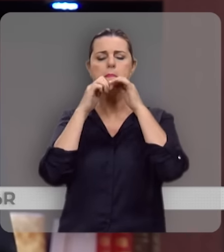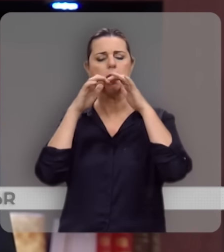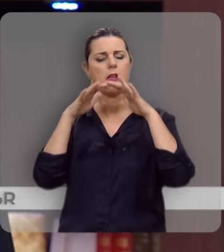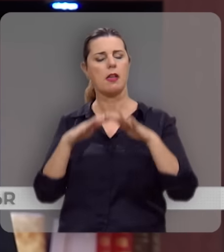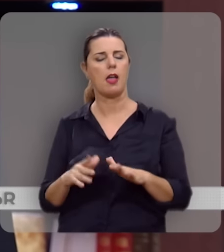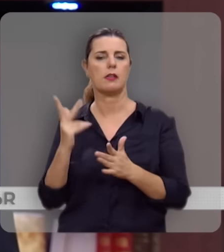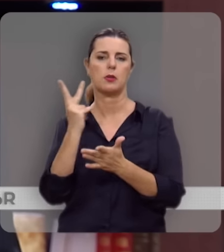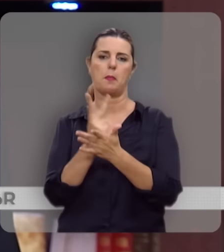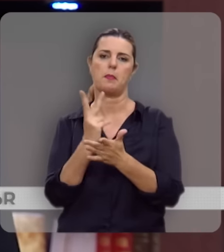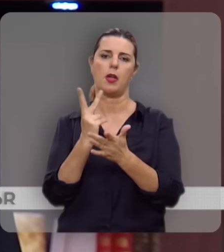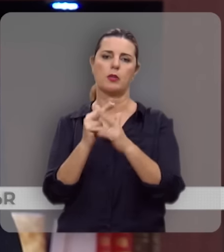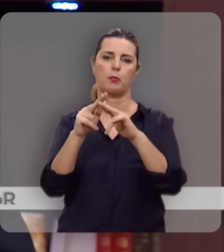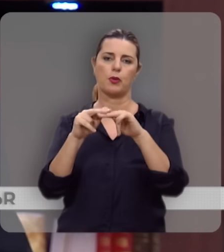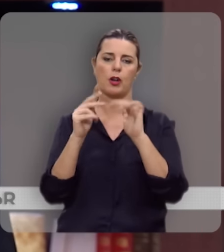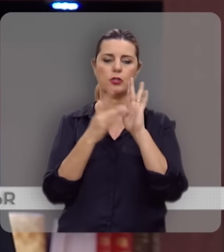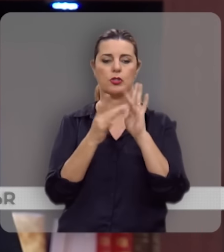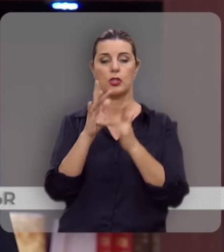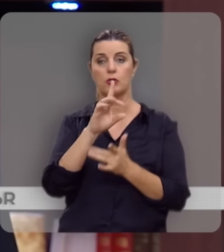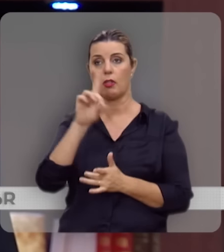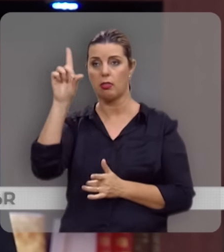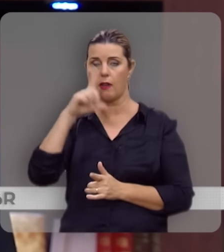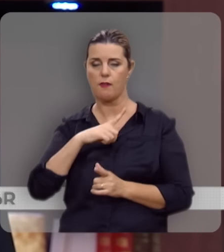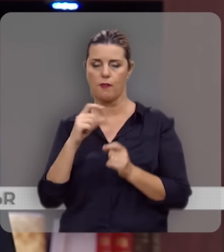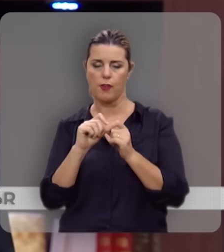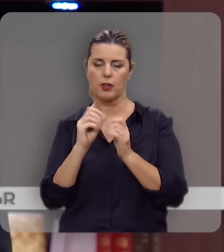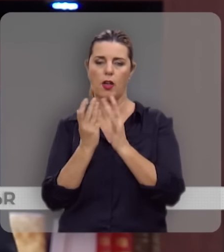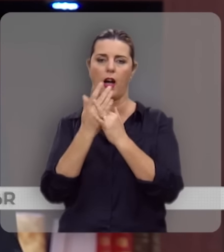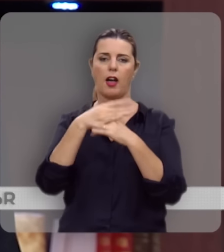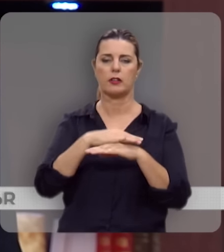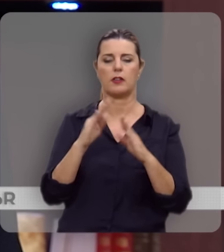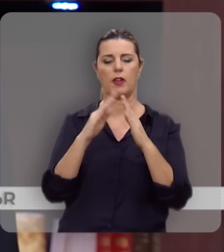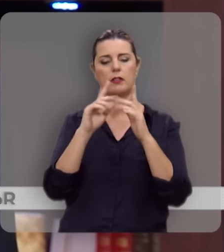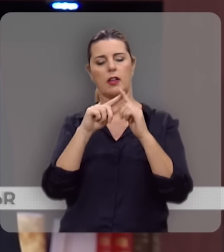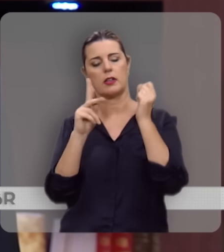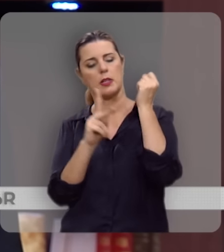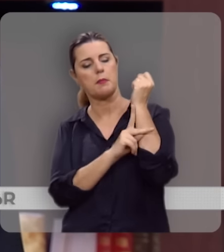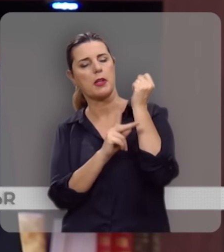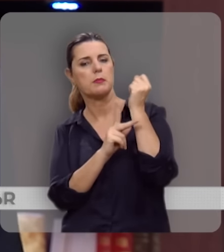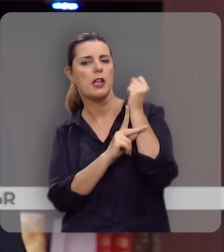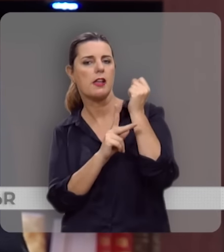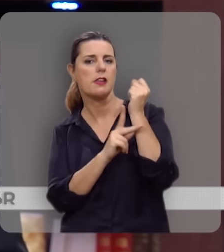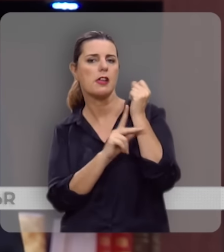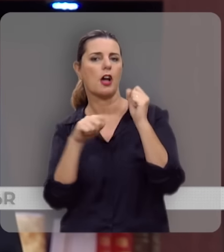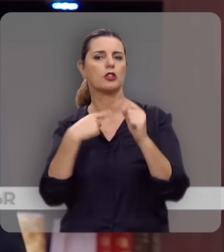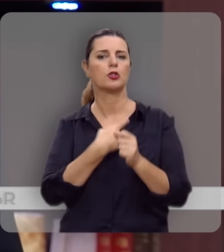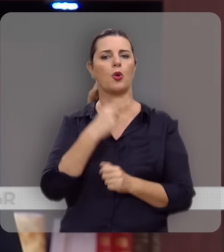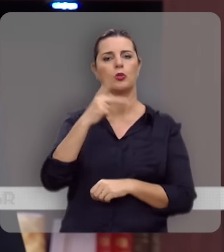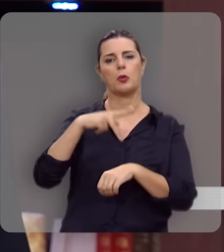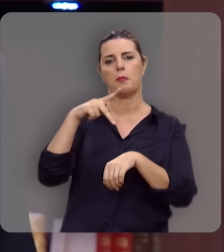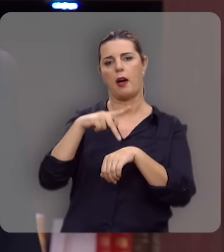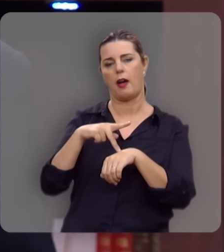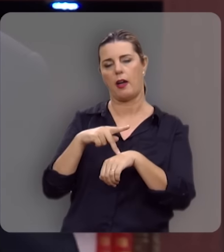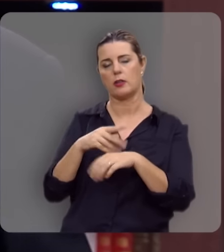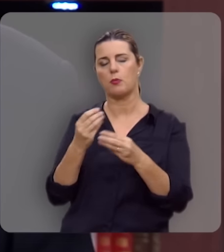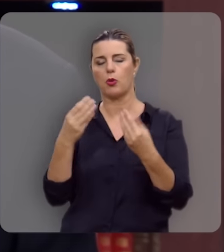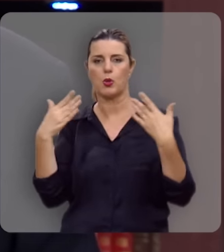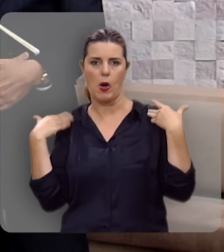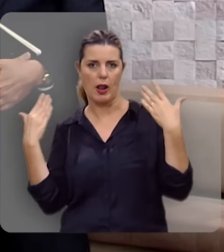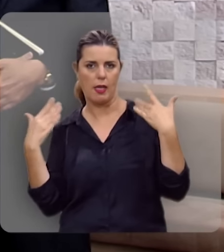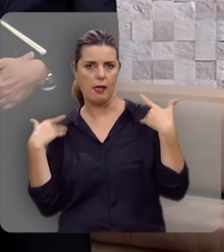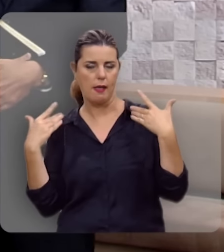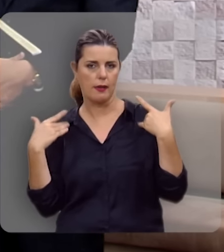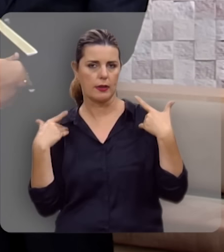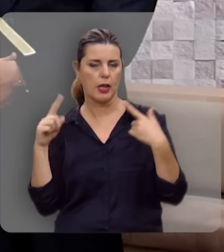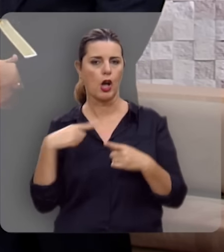tremendamente abençoado por meio daquilo que Deus tem feito através da Igreja Presbiteriana no nosso país. Muita